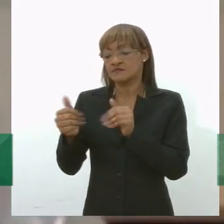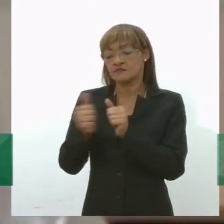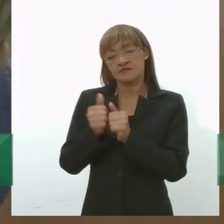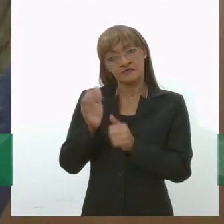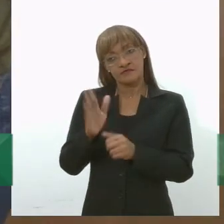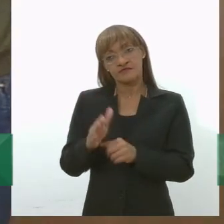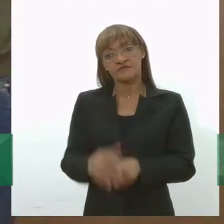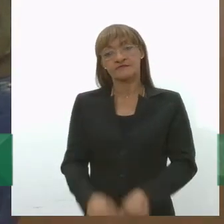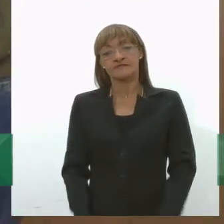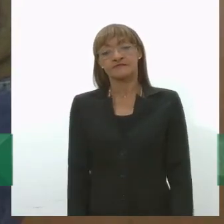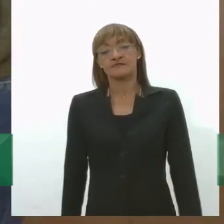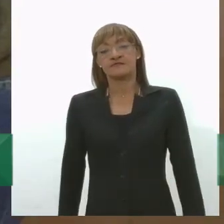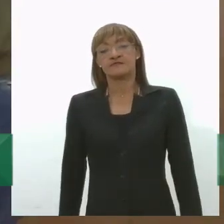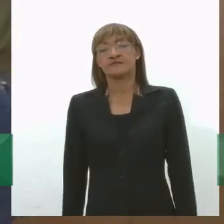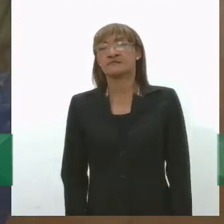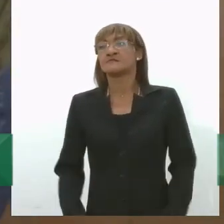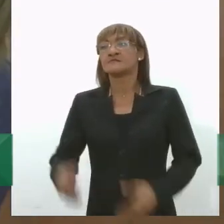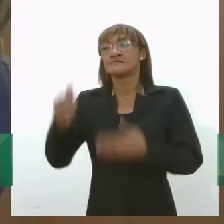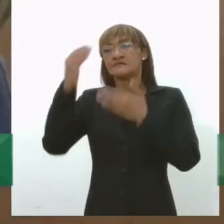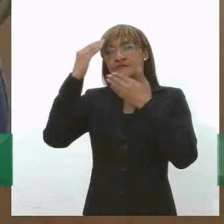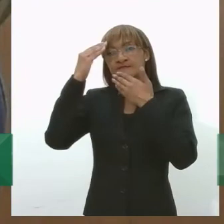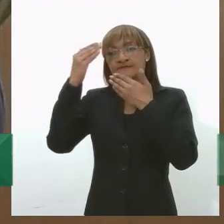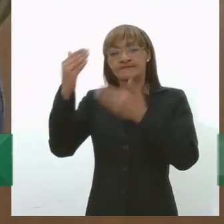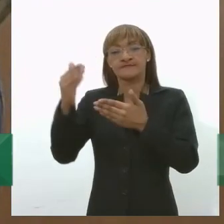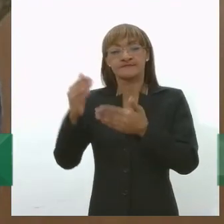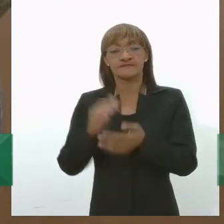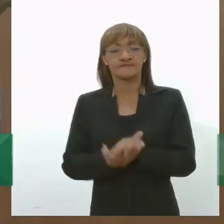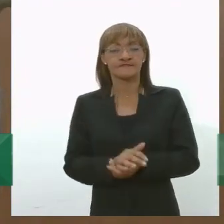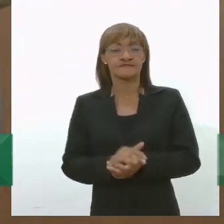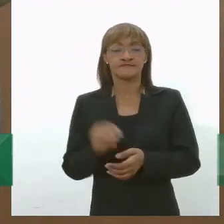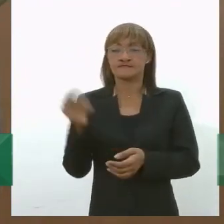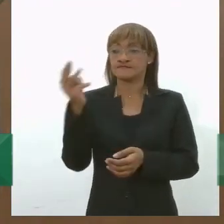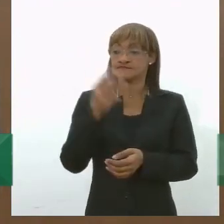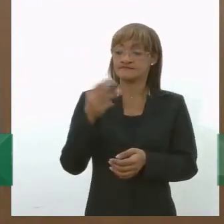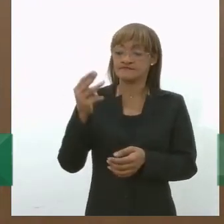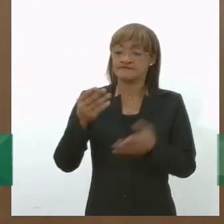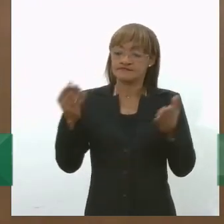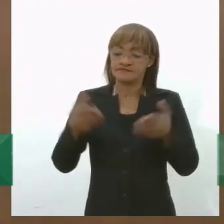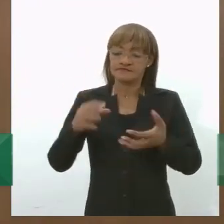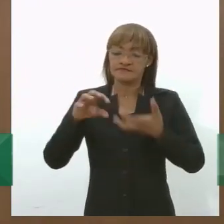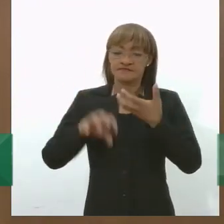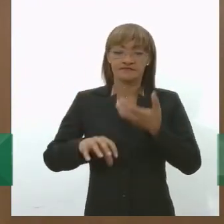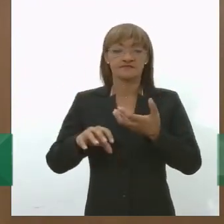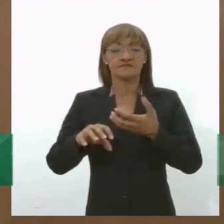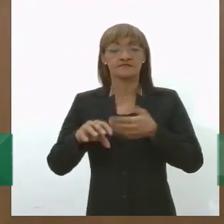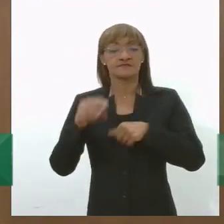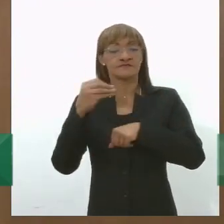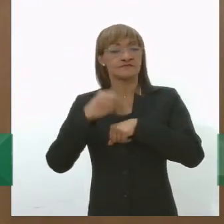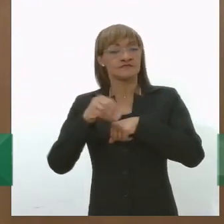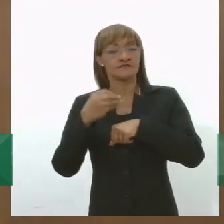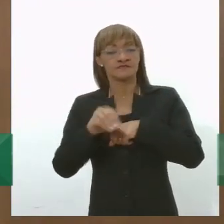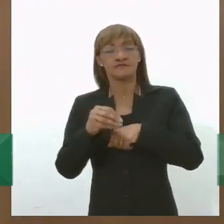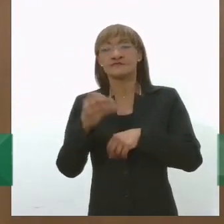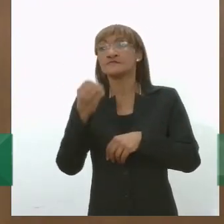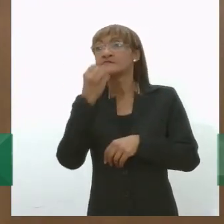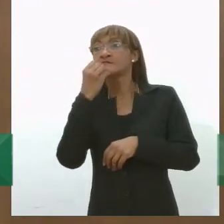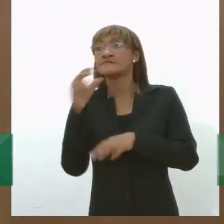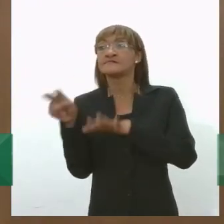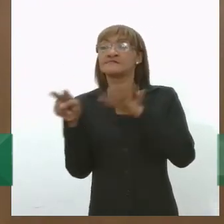Obrigada pela disponibilidade e participação de vocês aqui no Congresso em Pauta uma excelente semana aí